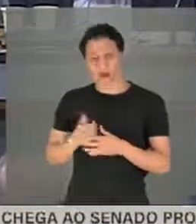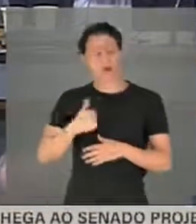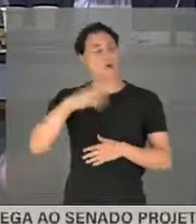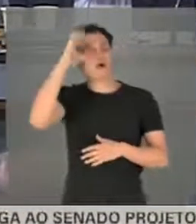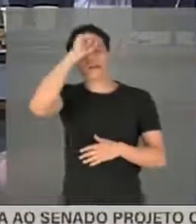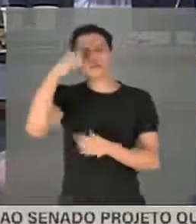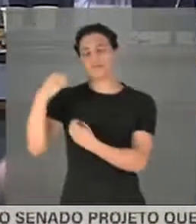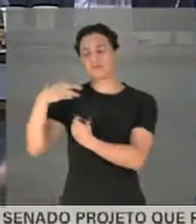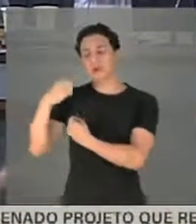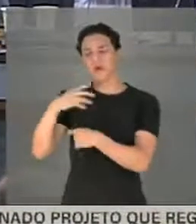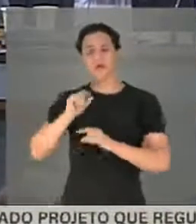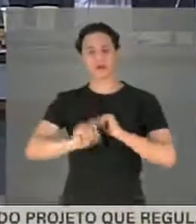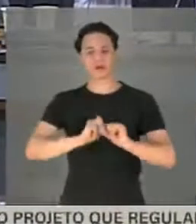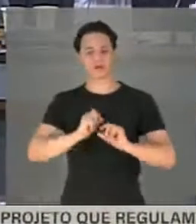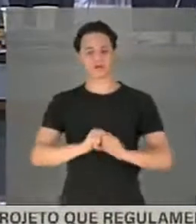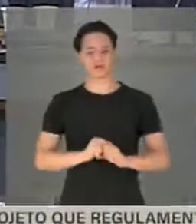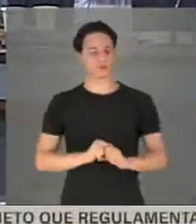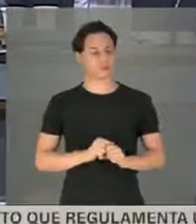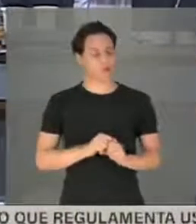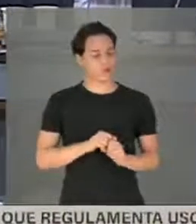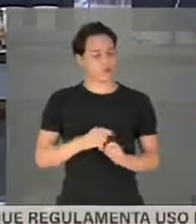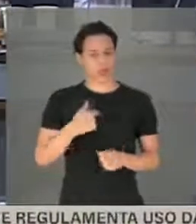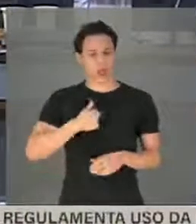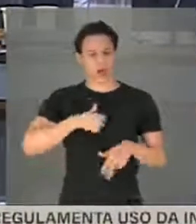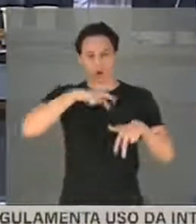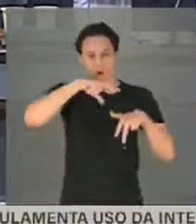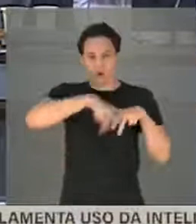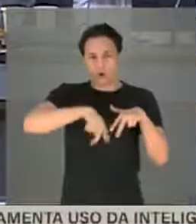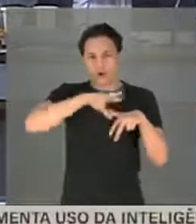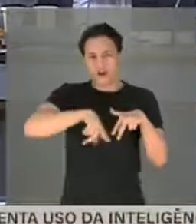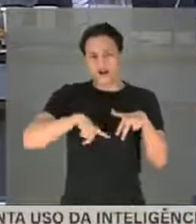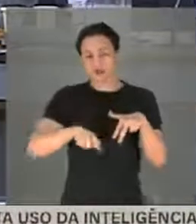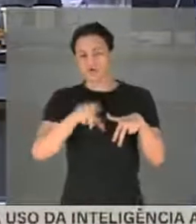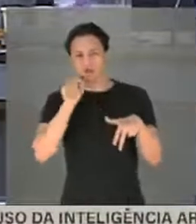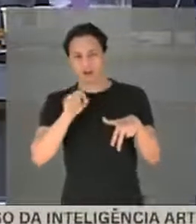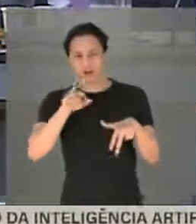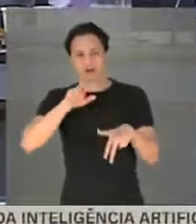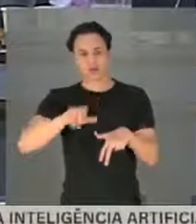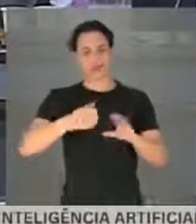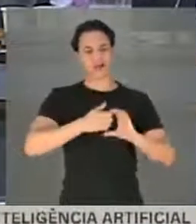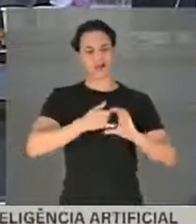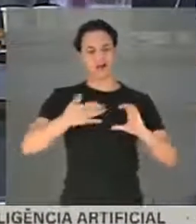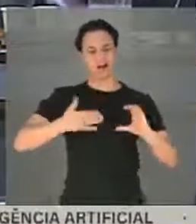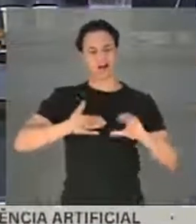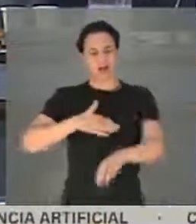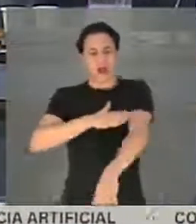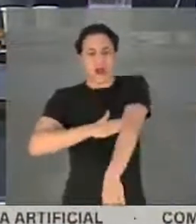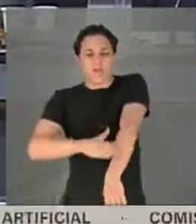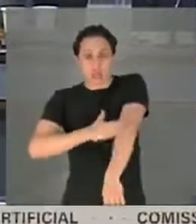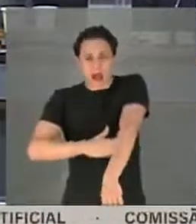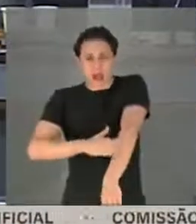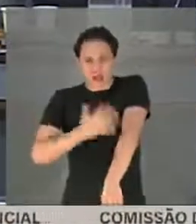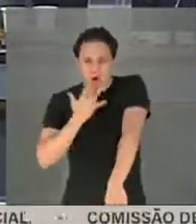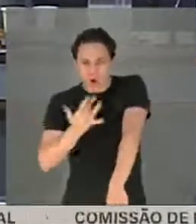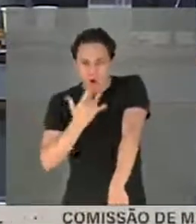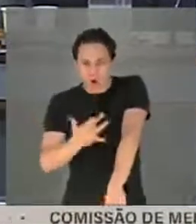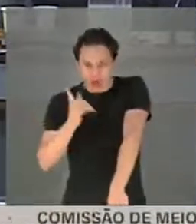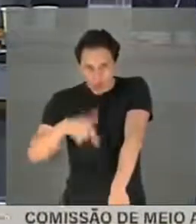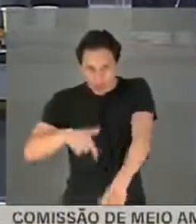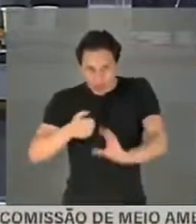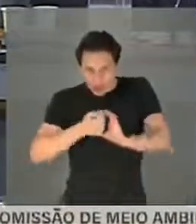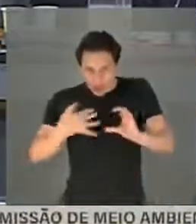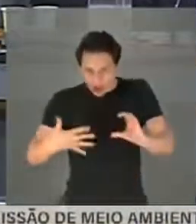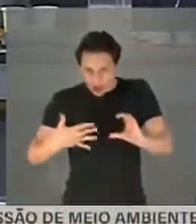que a orientação sexual não define o caráter, que a cor da pele não define o caráter, que o poder